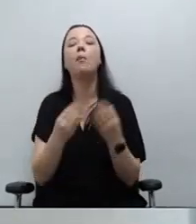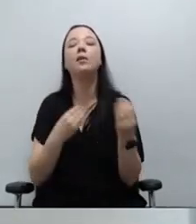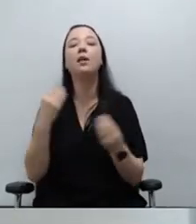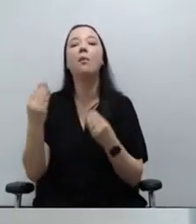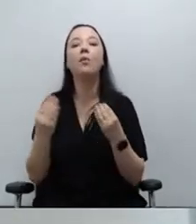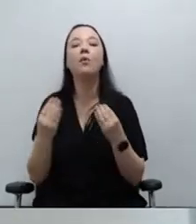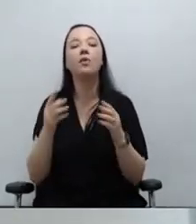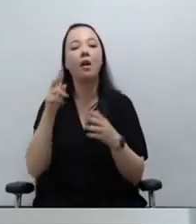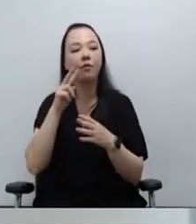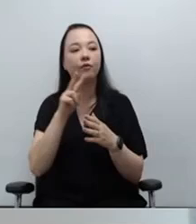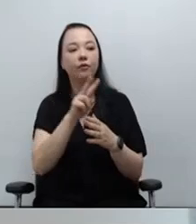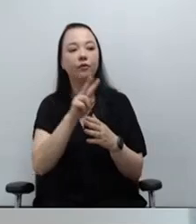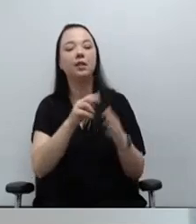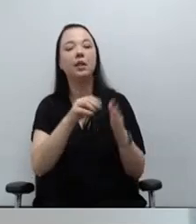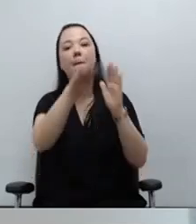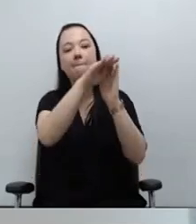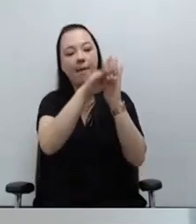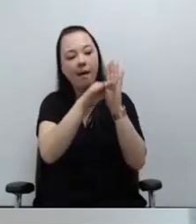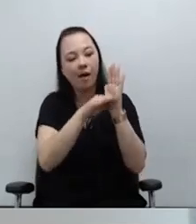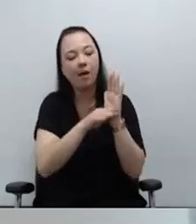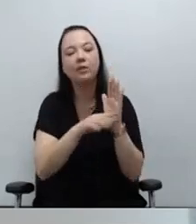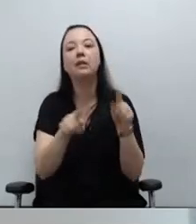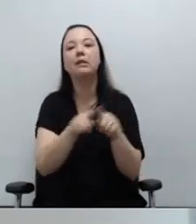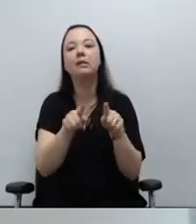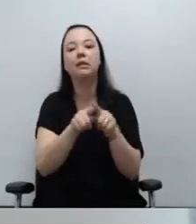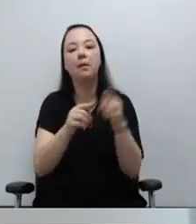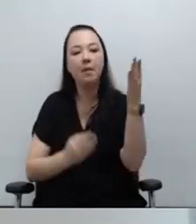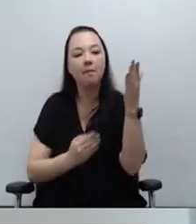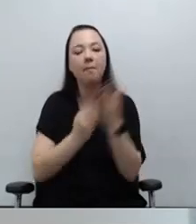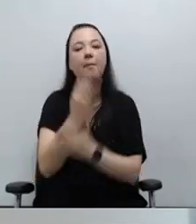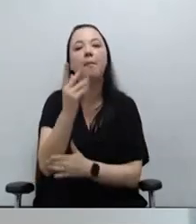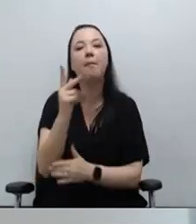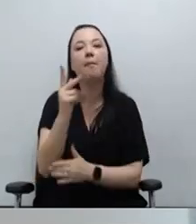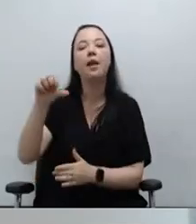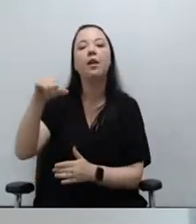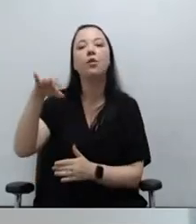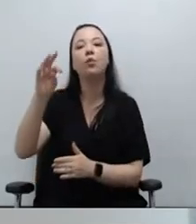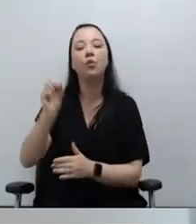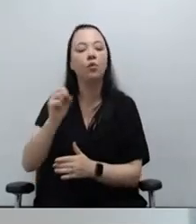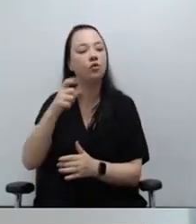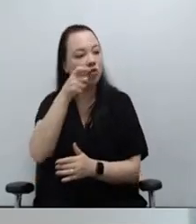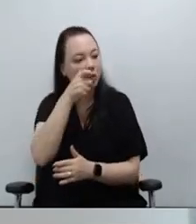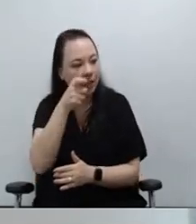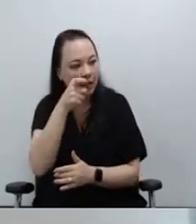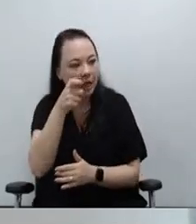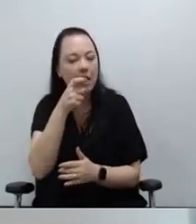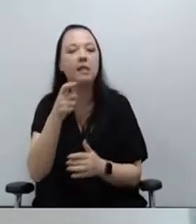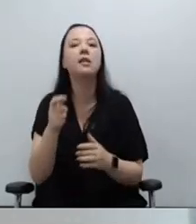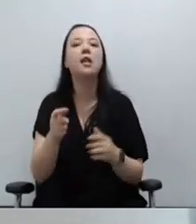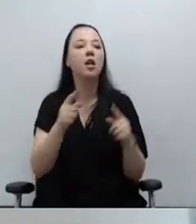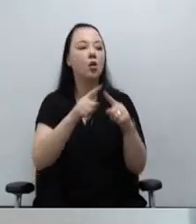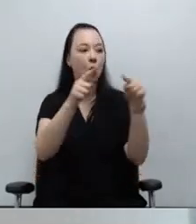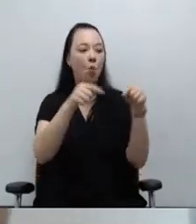celeridade para a pauta e aprovação do pleito de interesse da categoria do quadro de apoio.